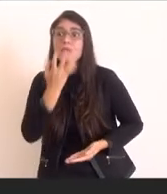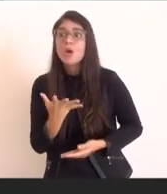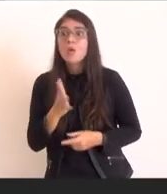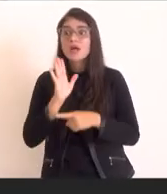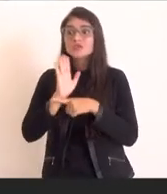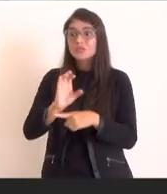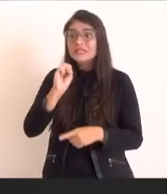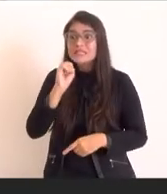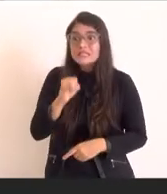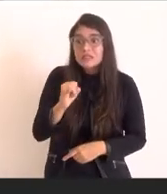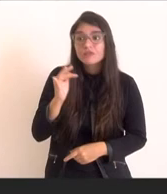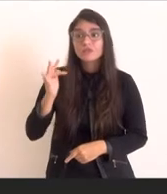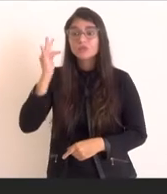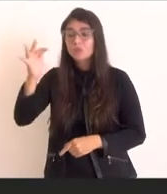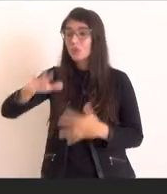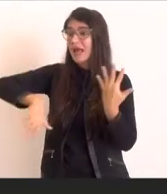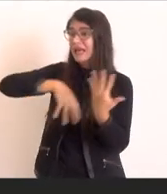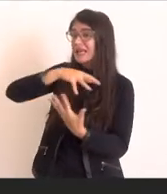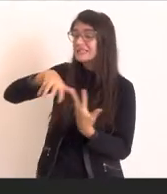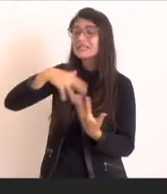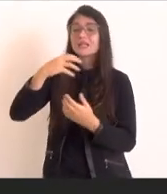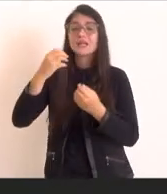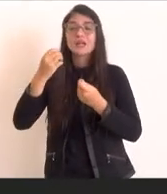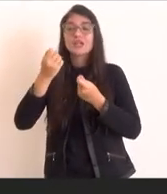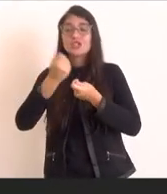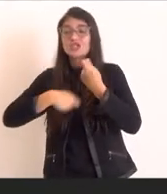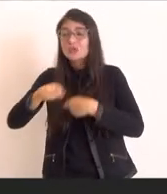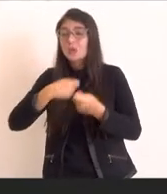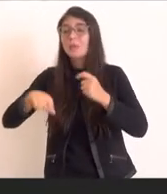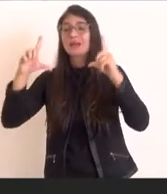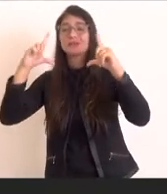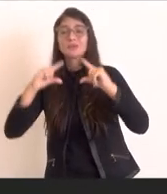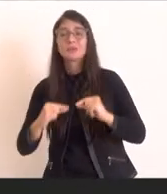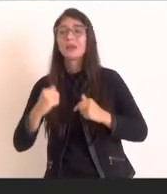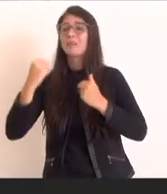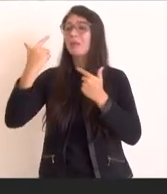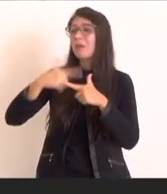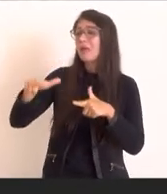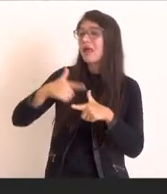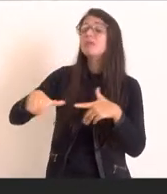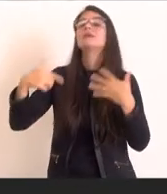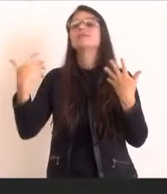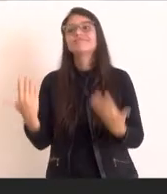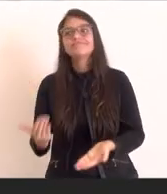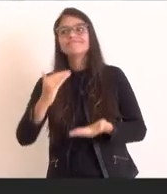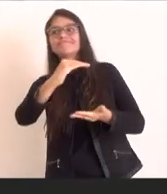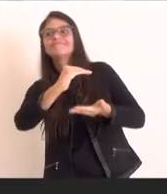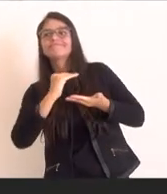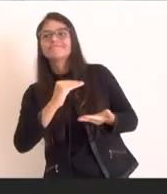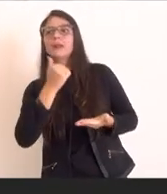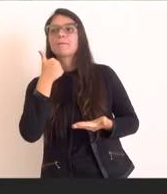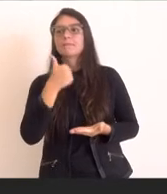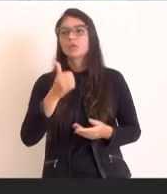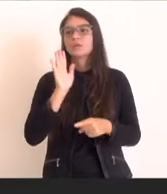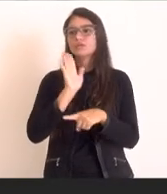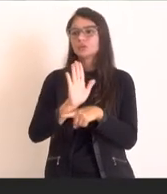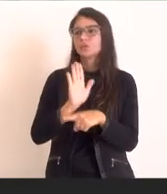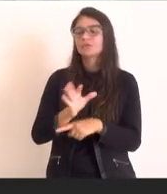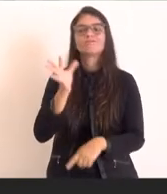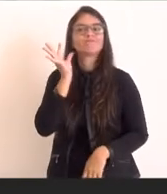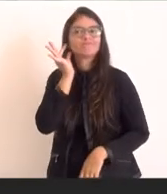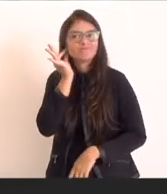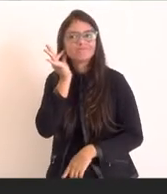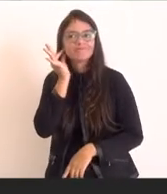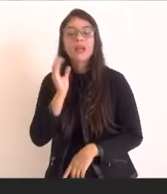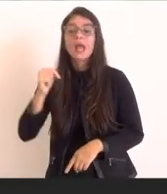do Estado do Rio de Janeiro por esse grande feito e pela sua condução, sua liderança nesse processo. Aqui em Maricá nós temos um fundo